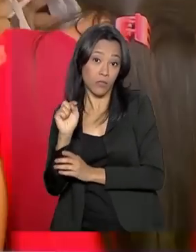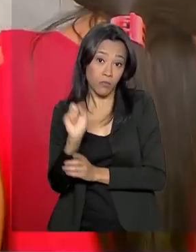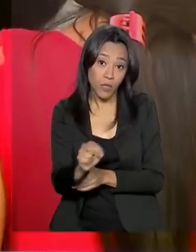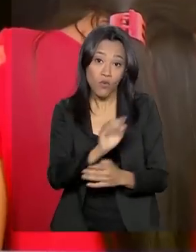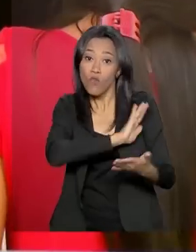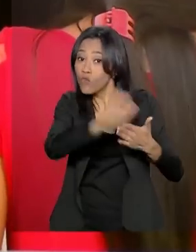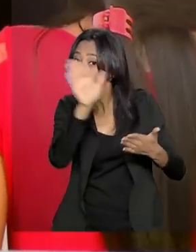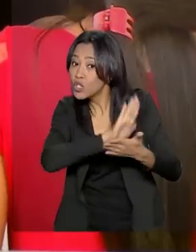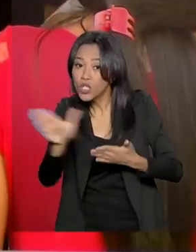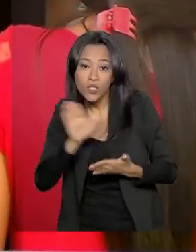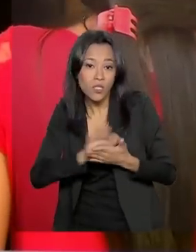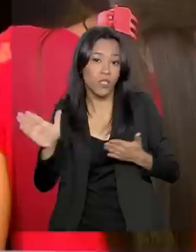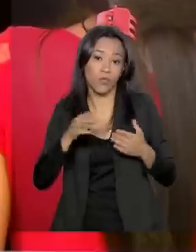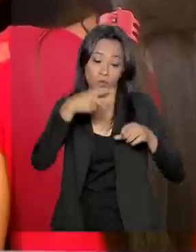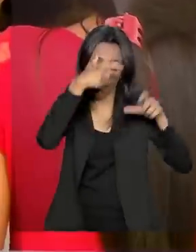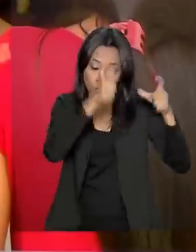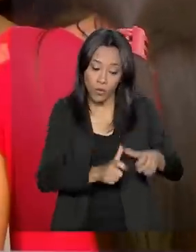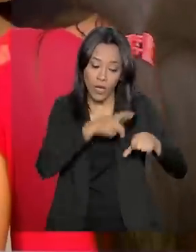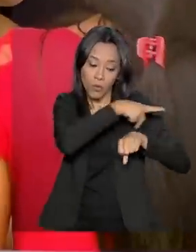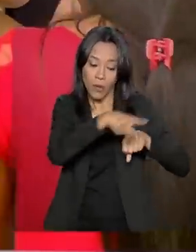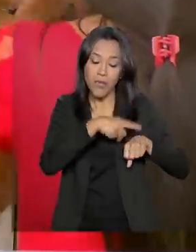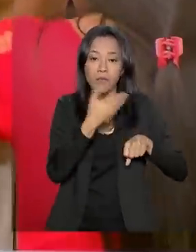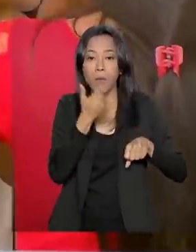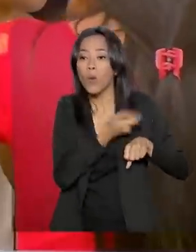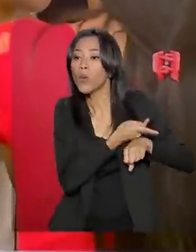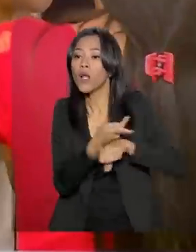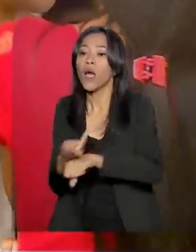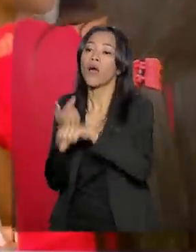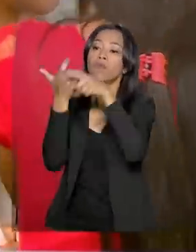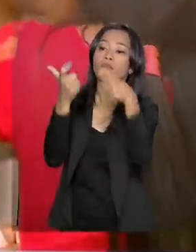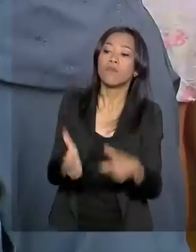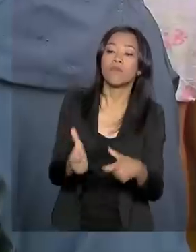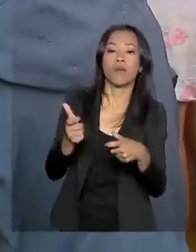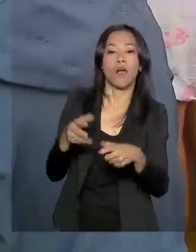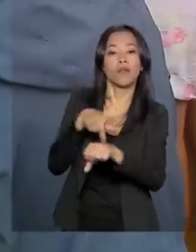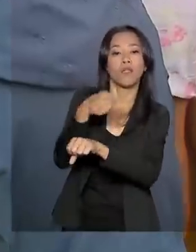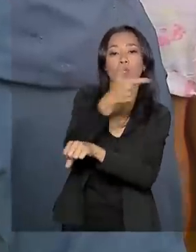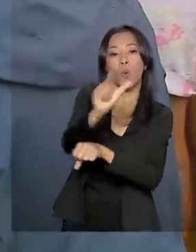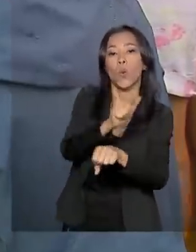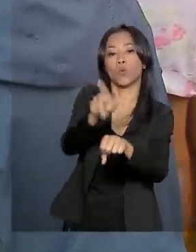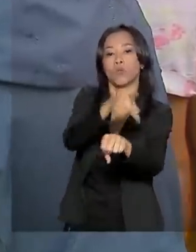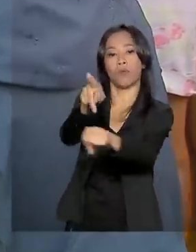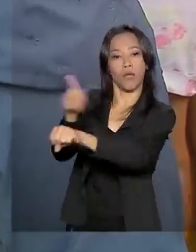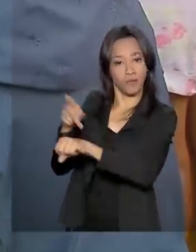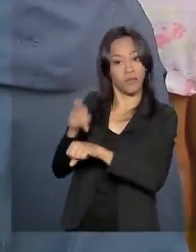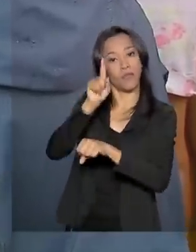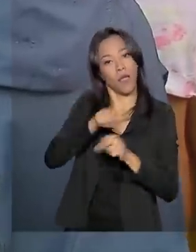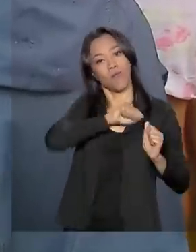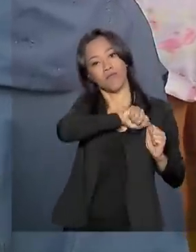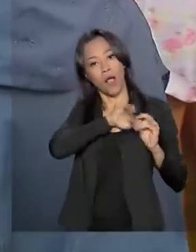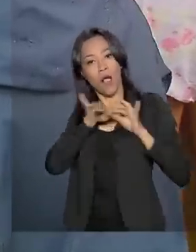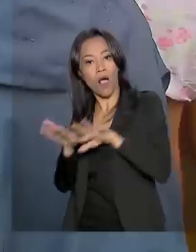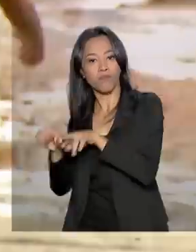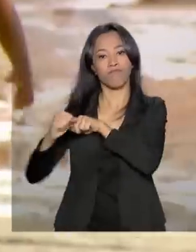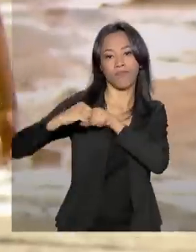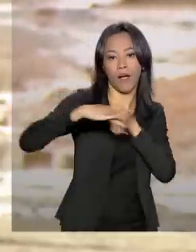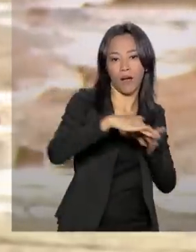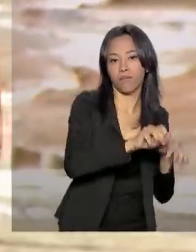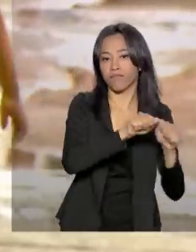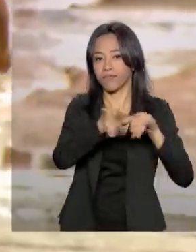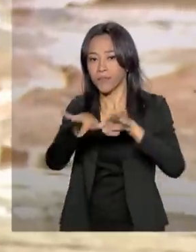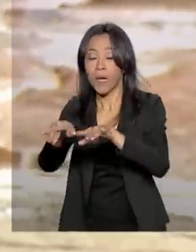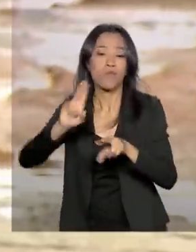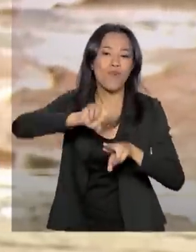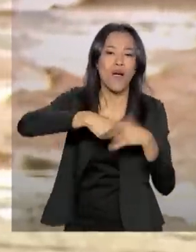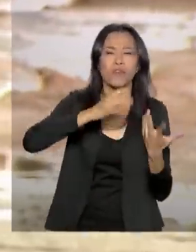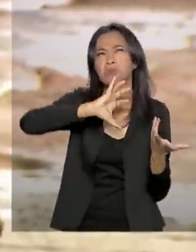nasceram em busca de melhores condições de vida em outras nações. Situação que pode se agravar ainda mais devido a